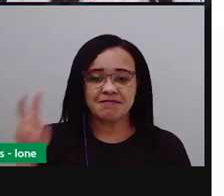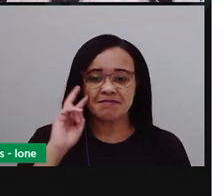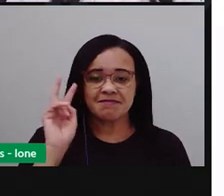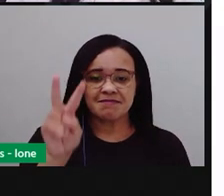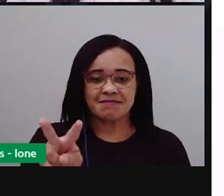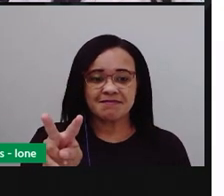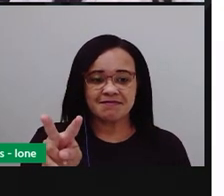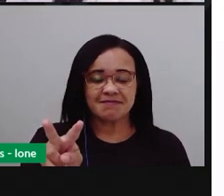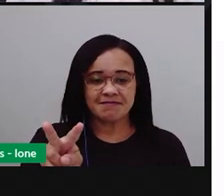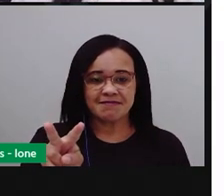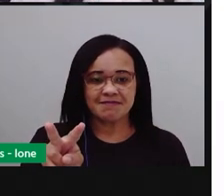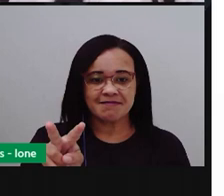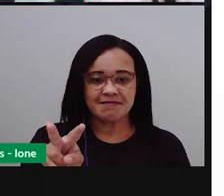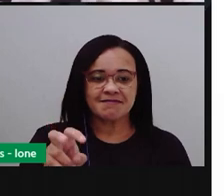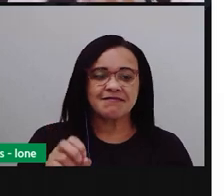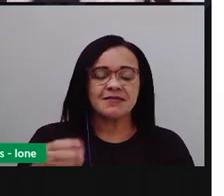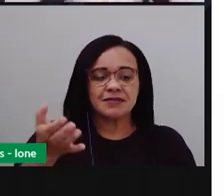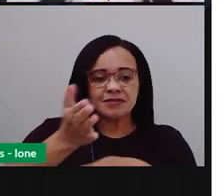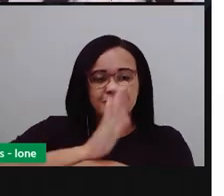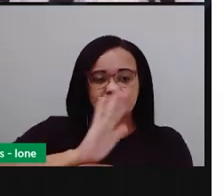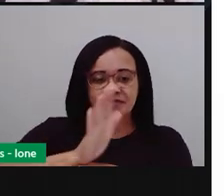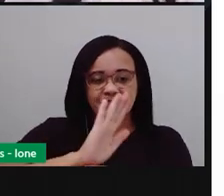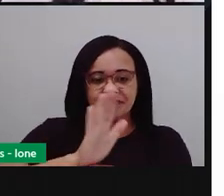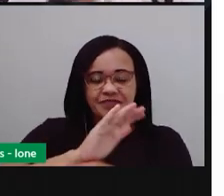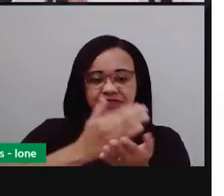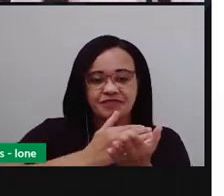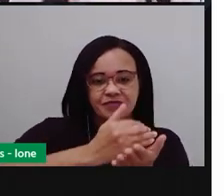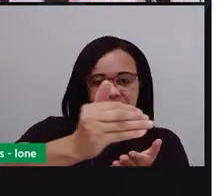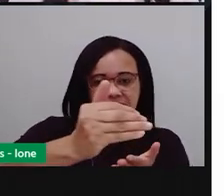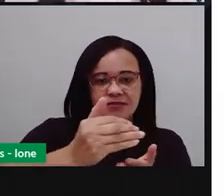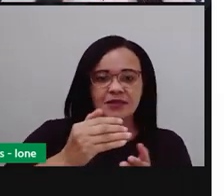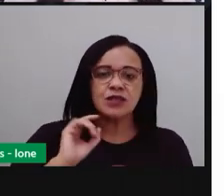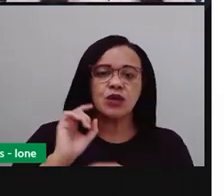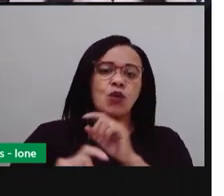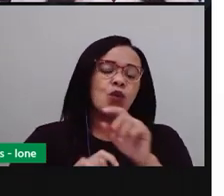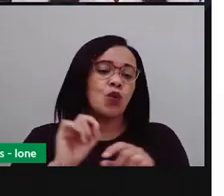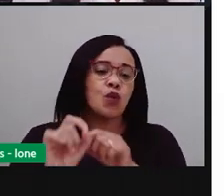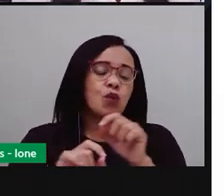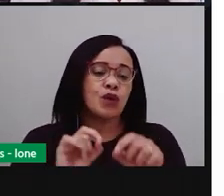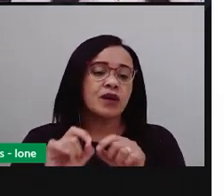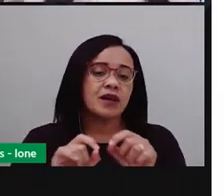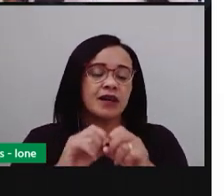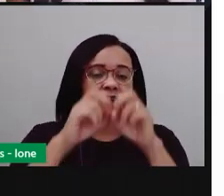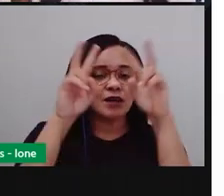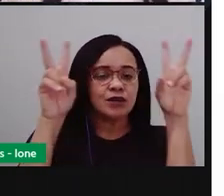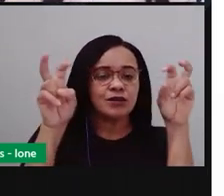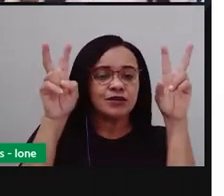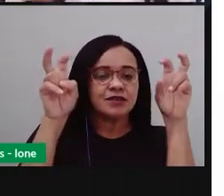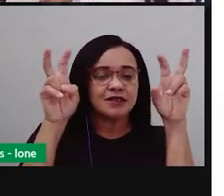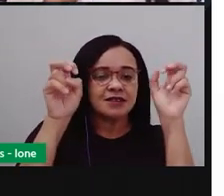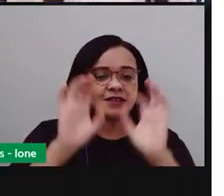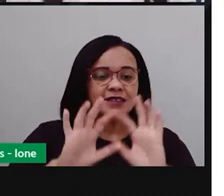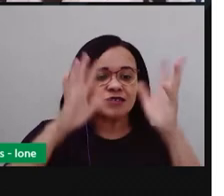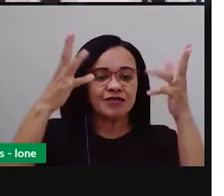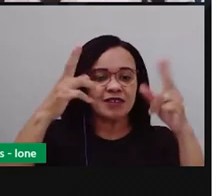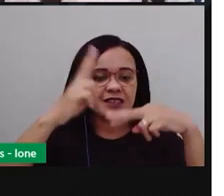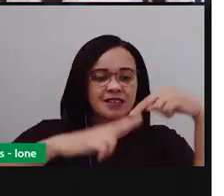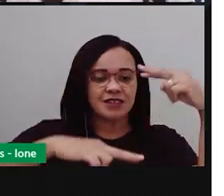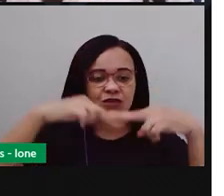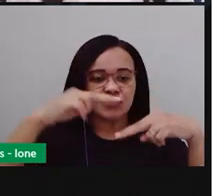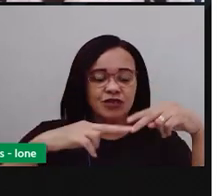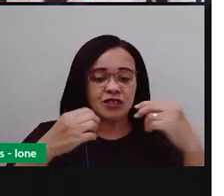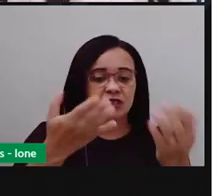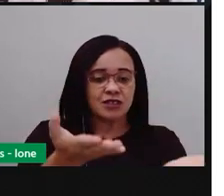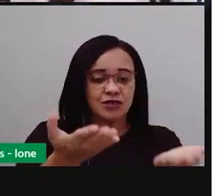Então, para iniciar as nossas abordagens sobre esse tema, eu quero convidar você a